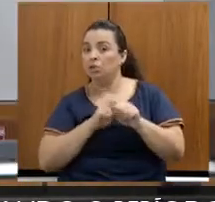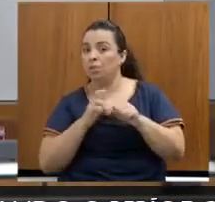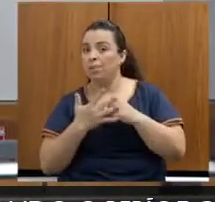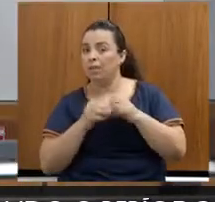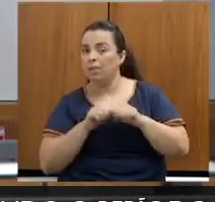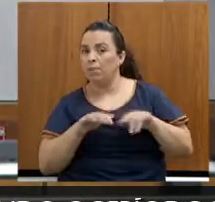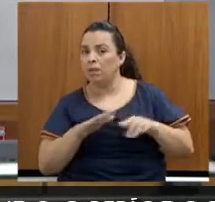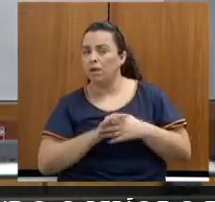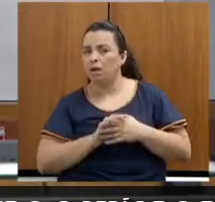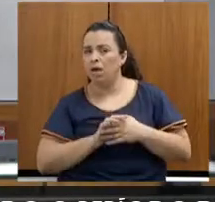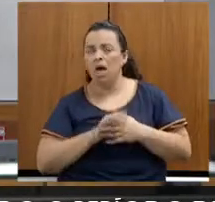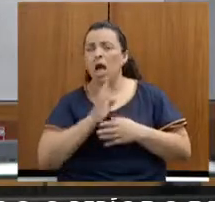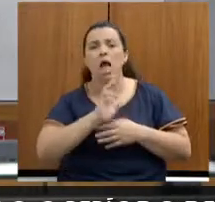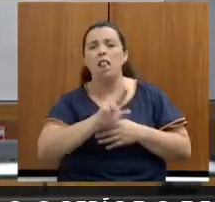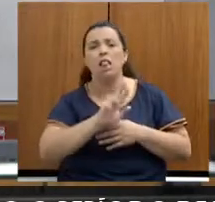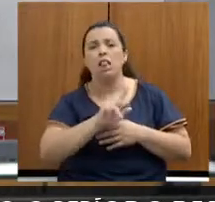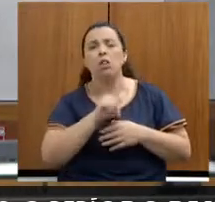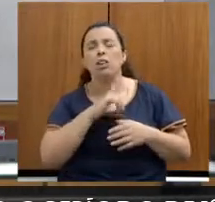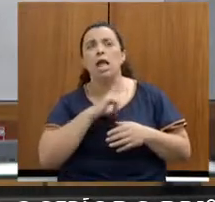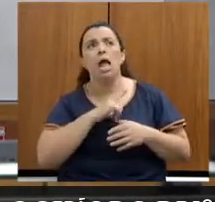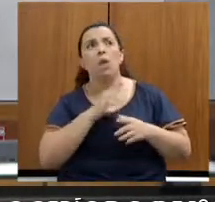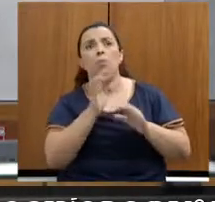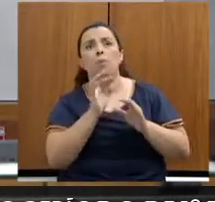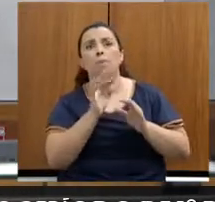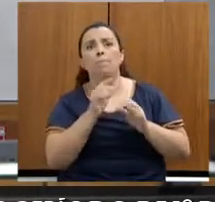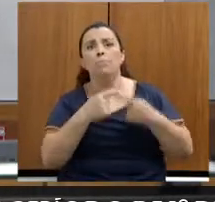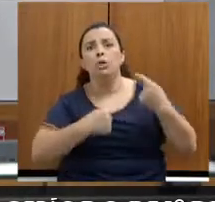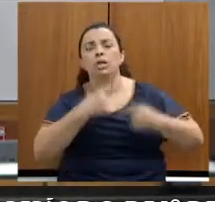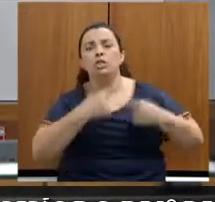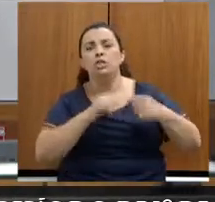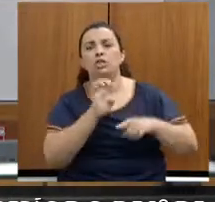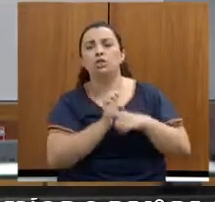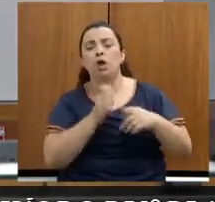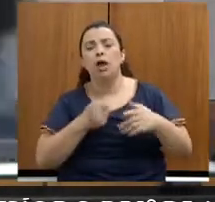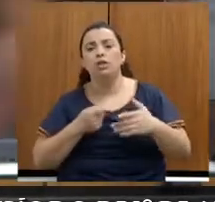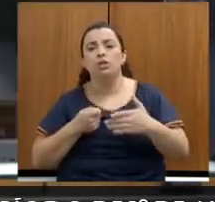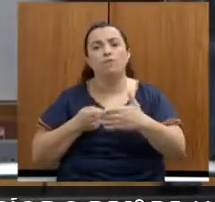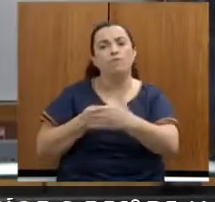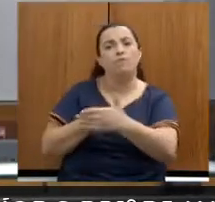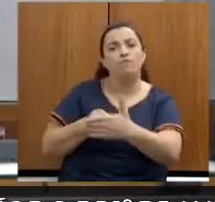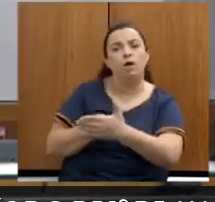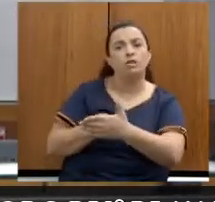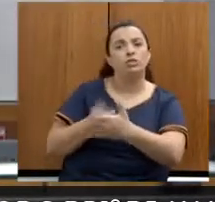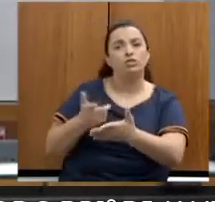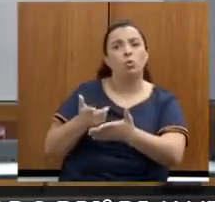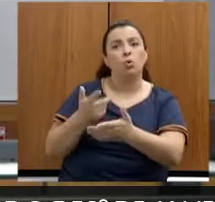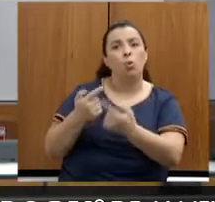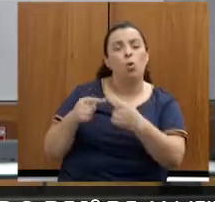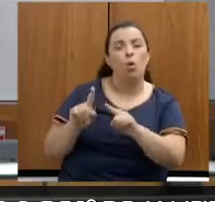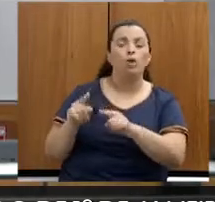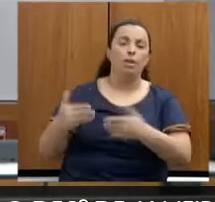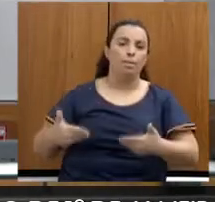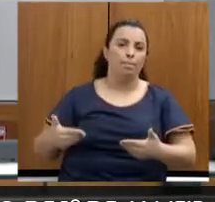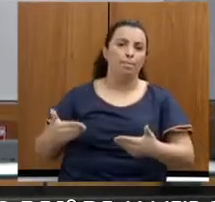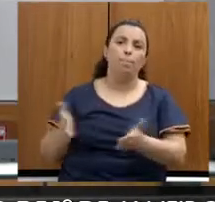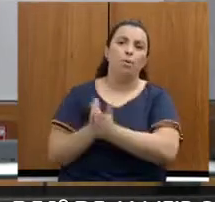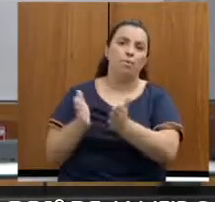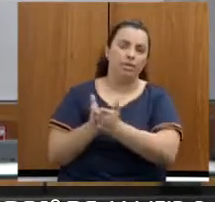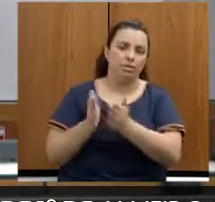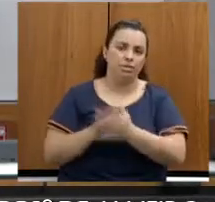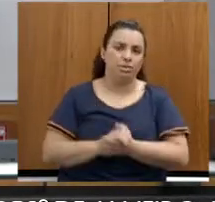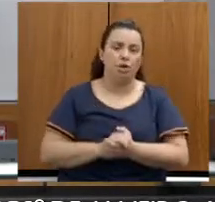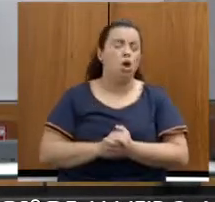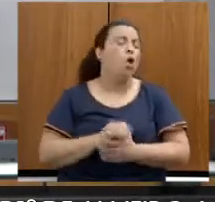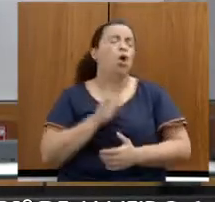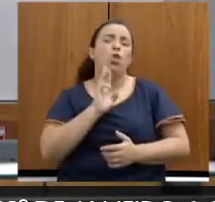de enfrentamento à extrema pobreza. Nós não estamos falando de um auxílio pontual, até porque o auxílio de maior valor